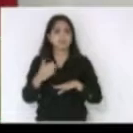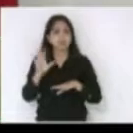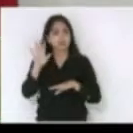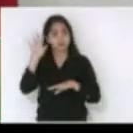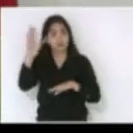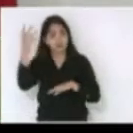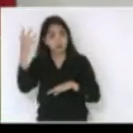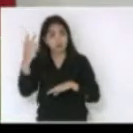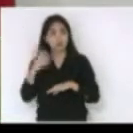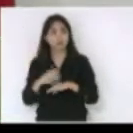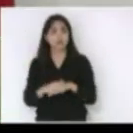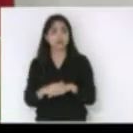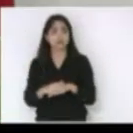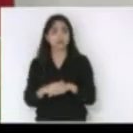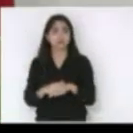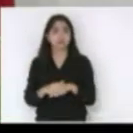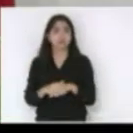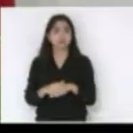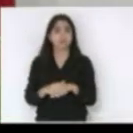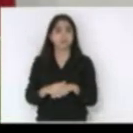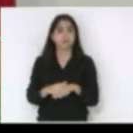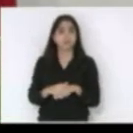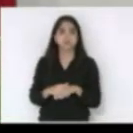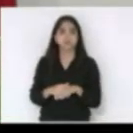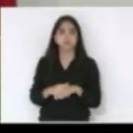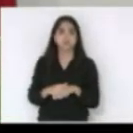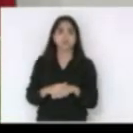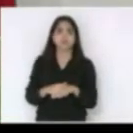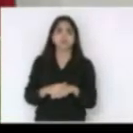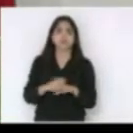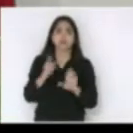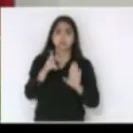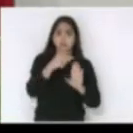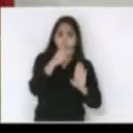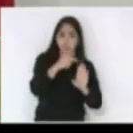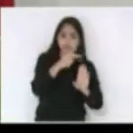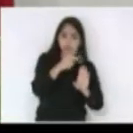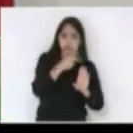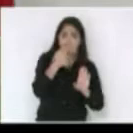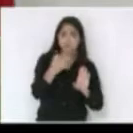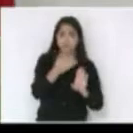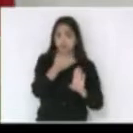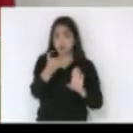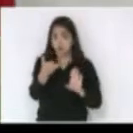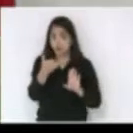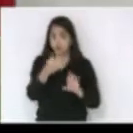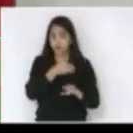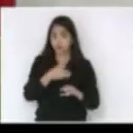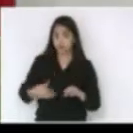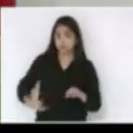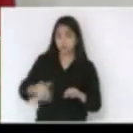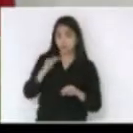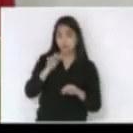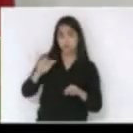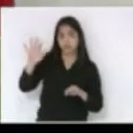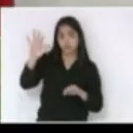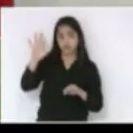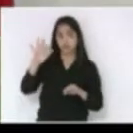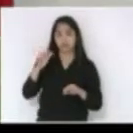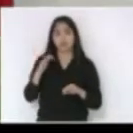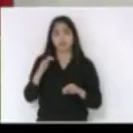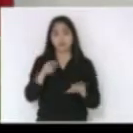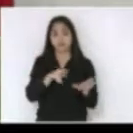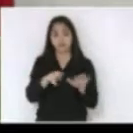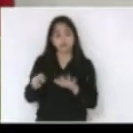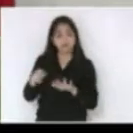acontecendo e portarias como essas do governo federal como semana passada